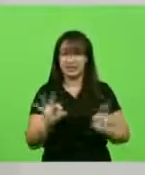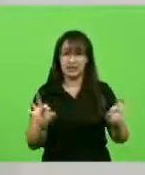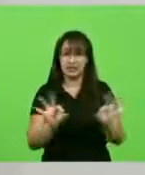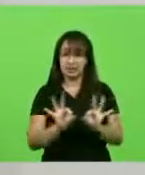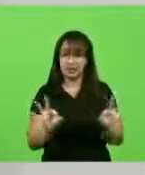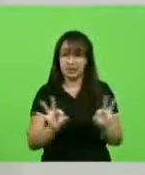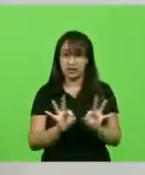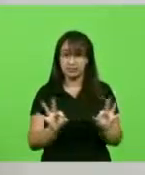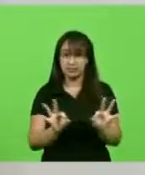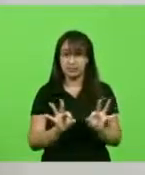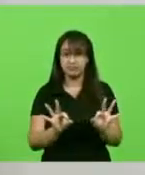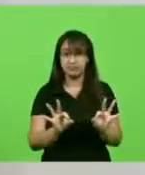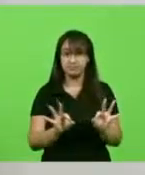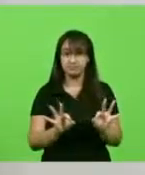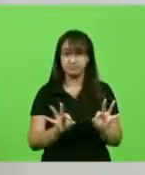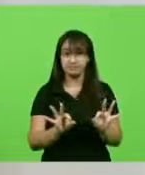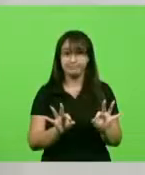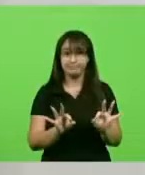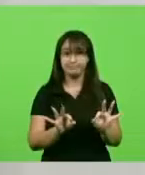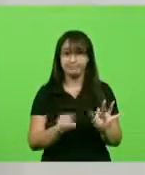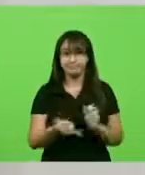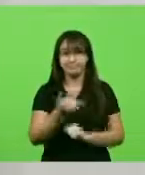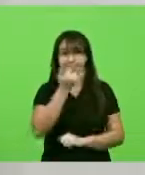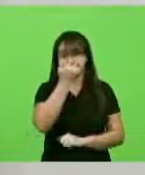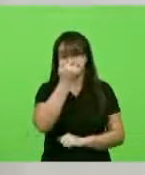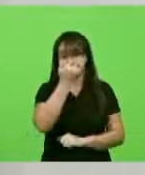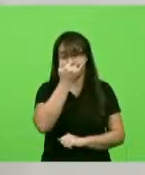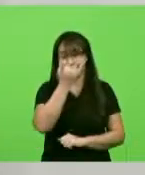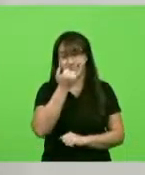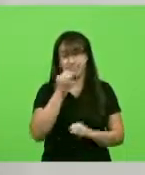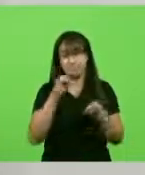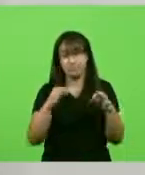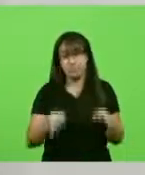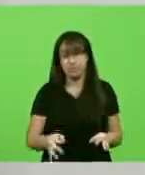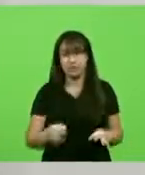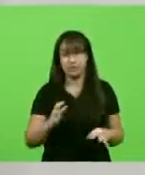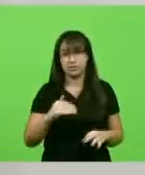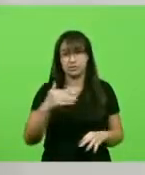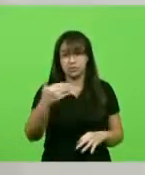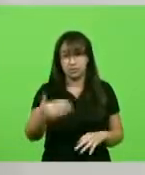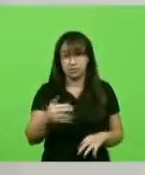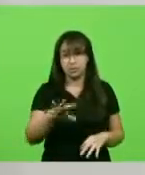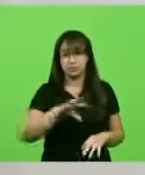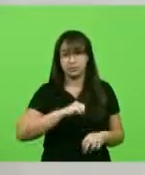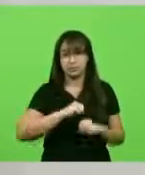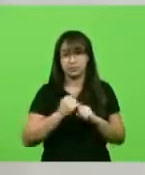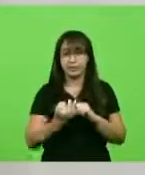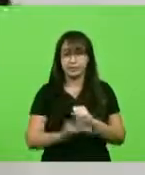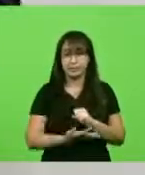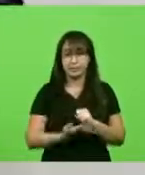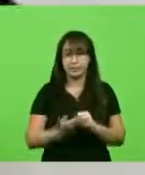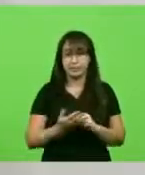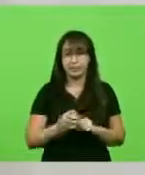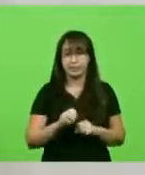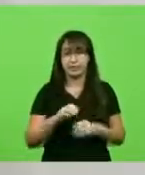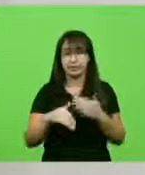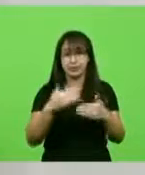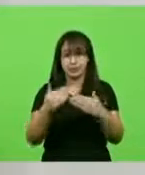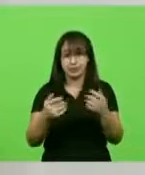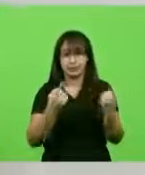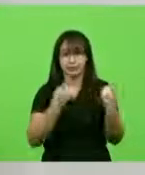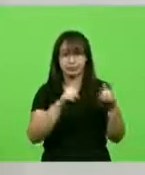não vai resolver a crítica aos governantes. Obviamente que nós,